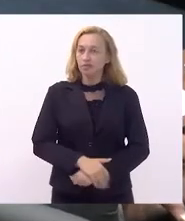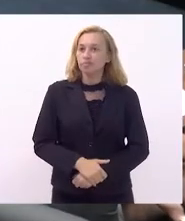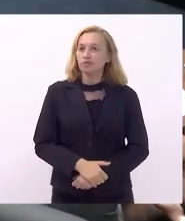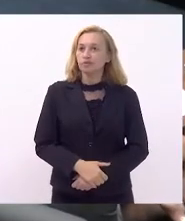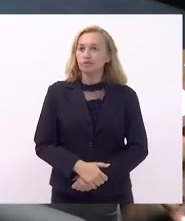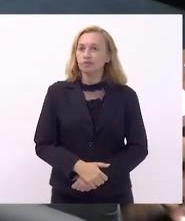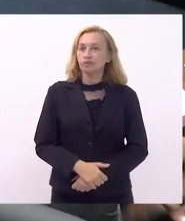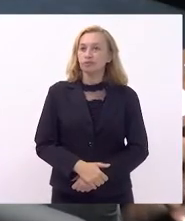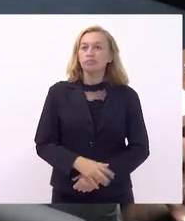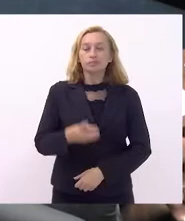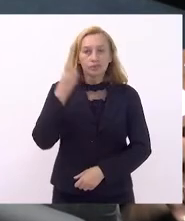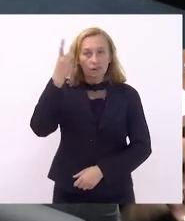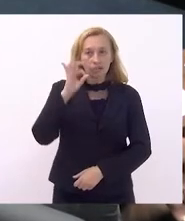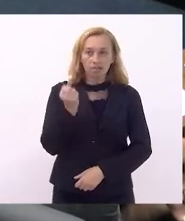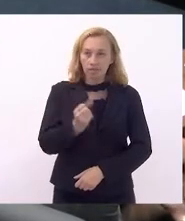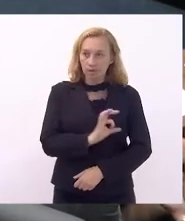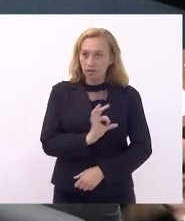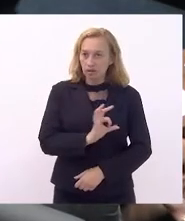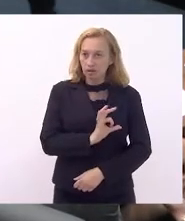Deputada Marta.